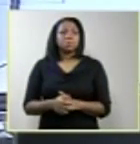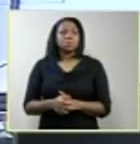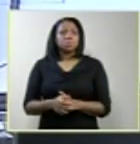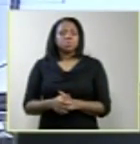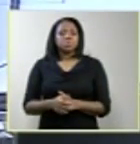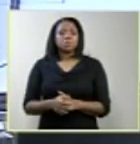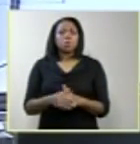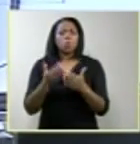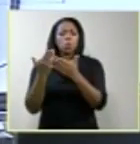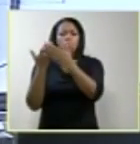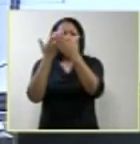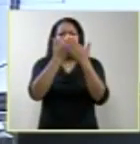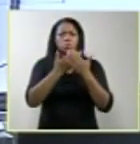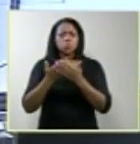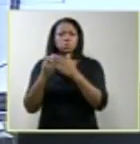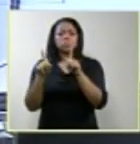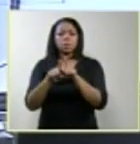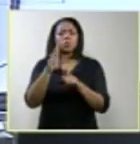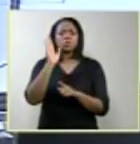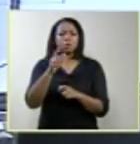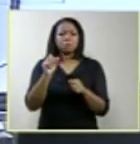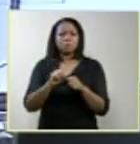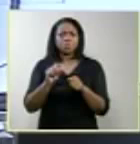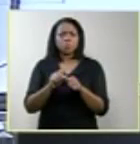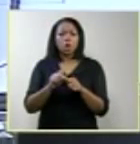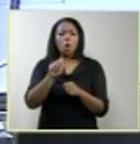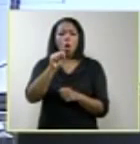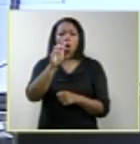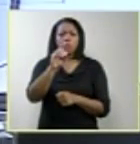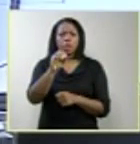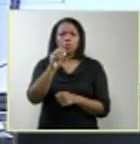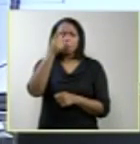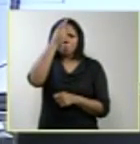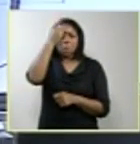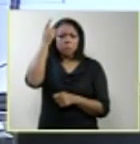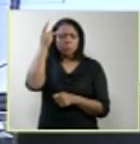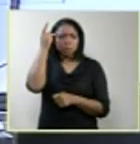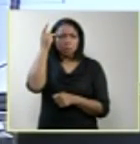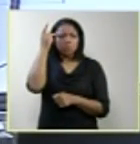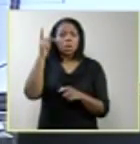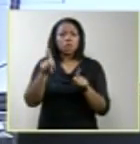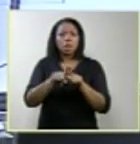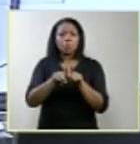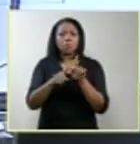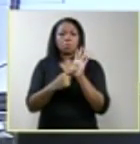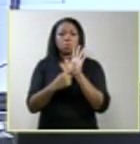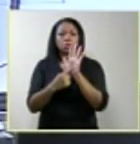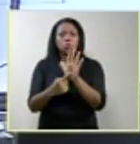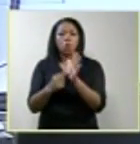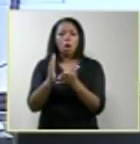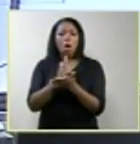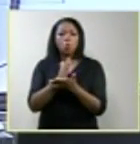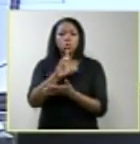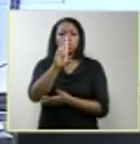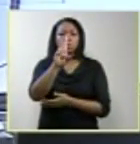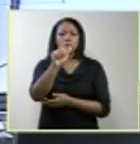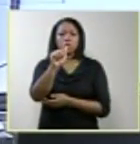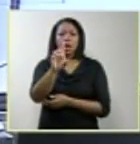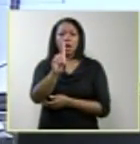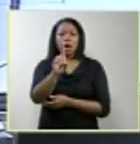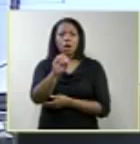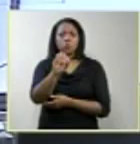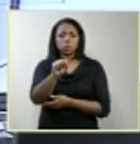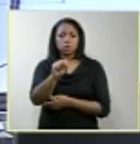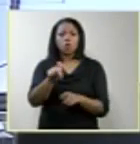Um estudo com 80 pacientes realizado na Universidade Federal de São Paulo, mostrou os seguintes dados de excelência. Variações do líquido